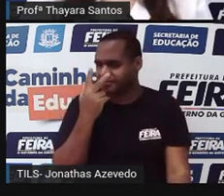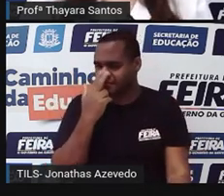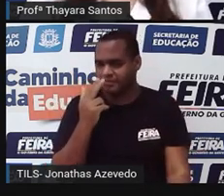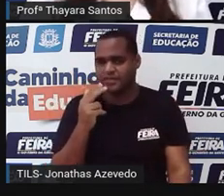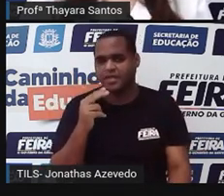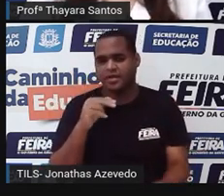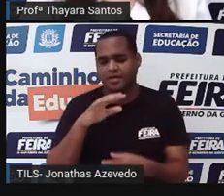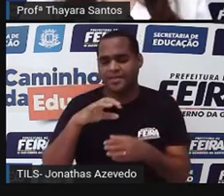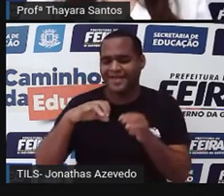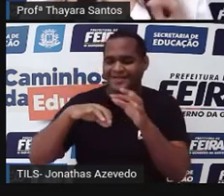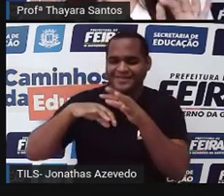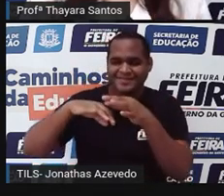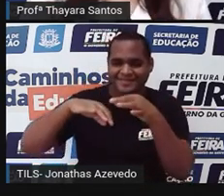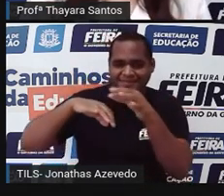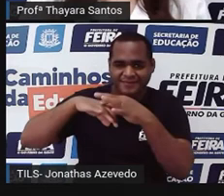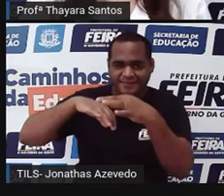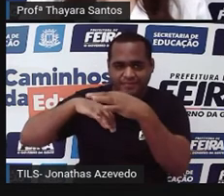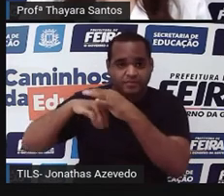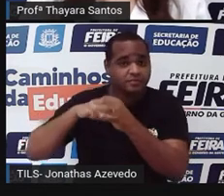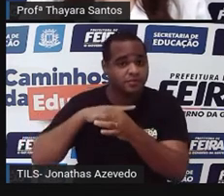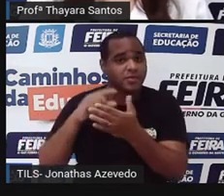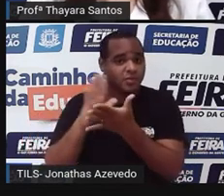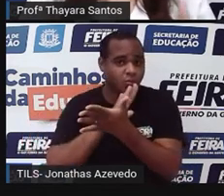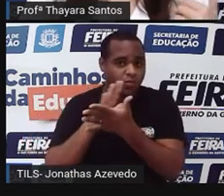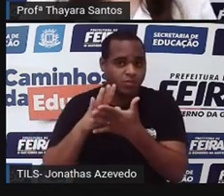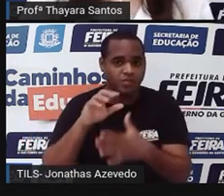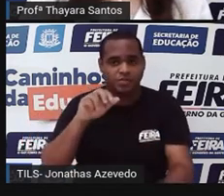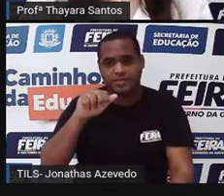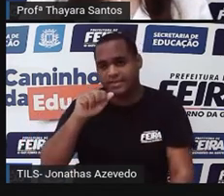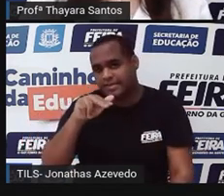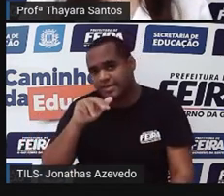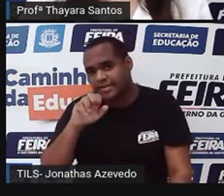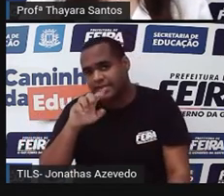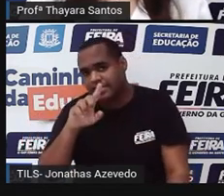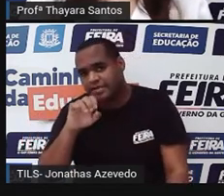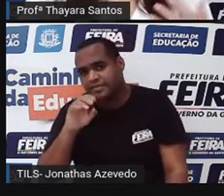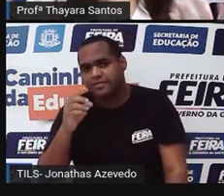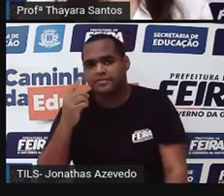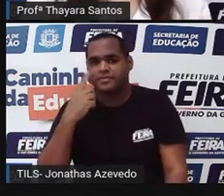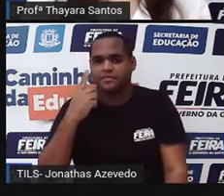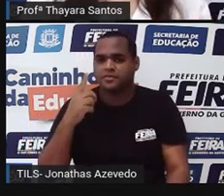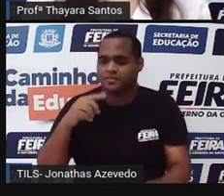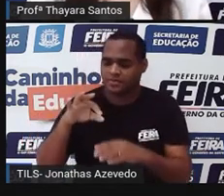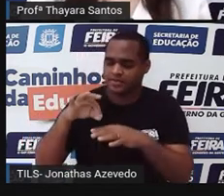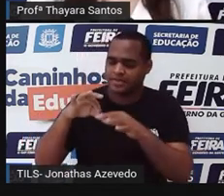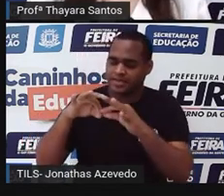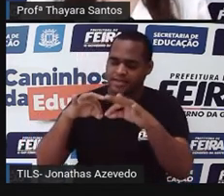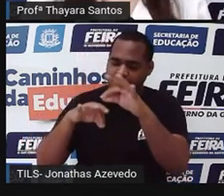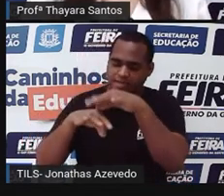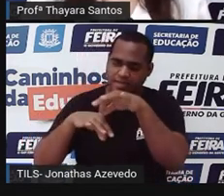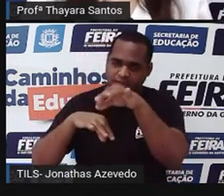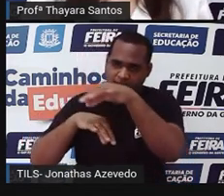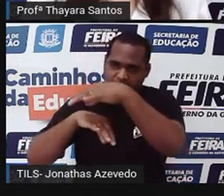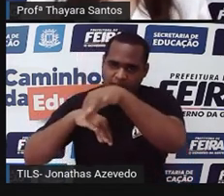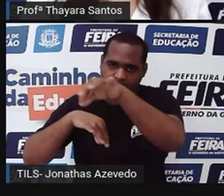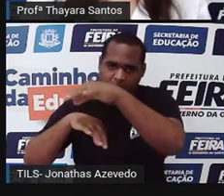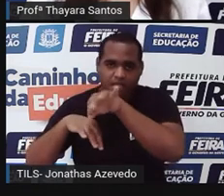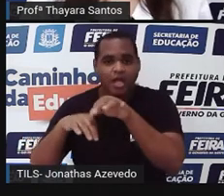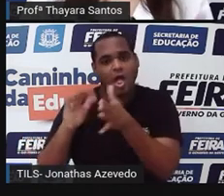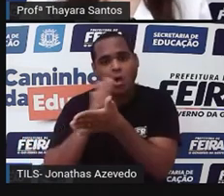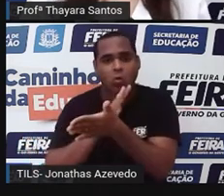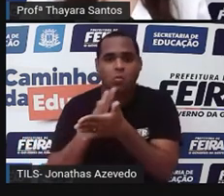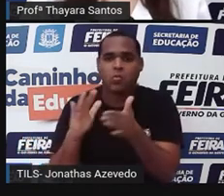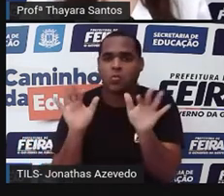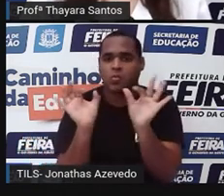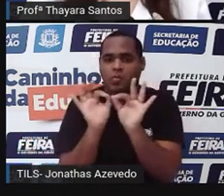alguns anelídeos que apresentam cerdas, muitas cerdas. Tem outros que apresentam poucas cerdas.